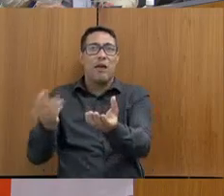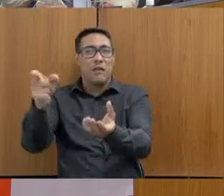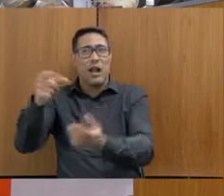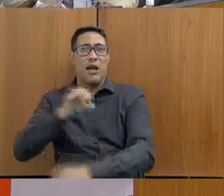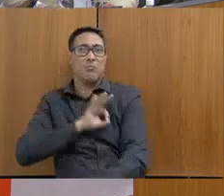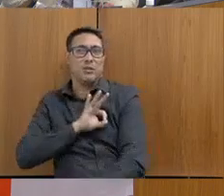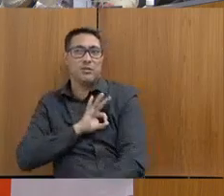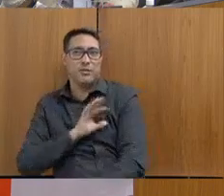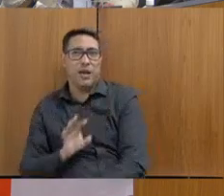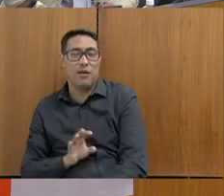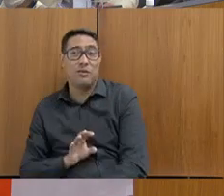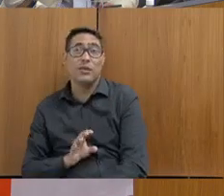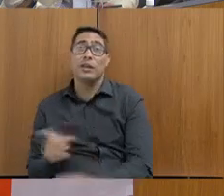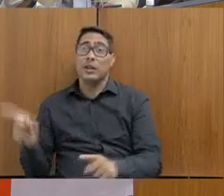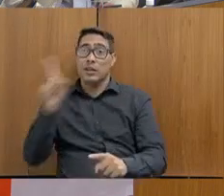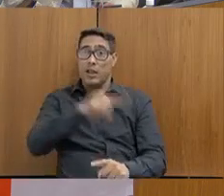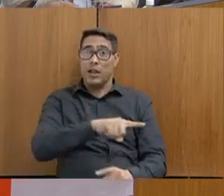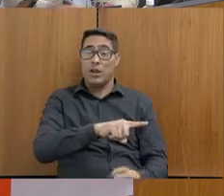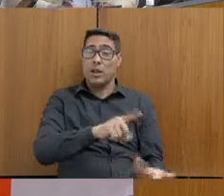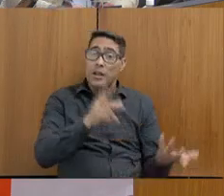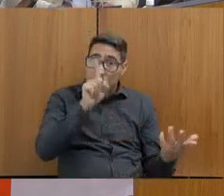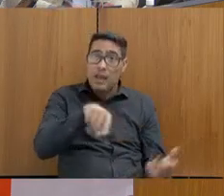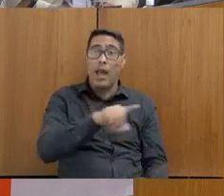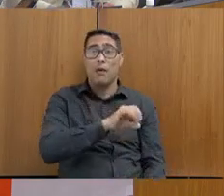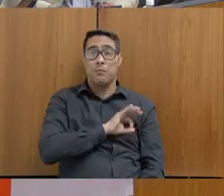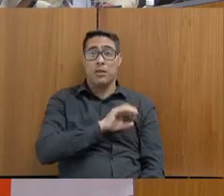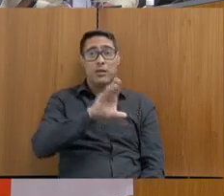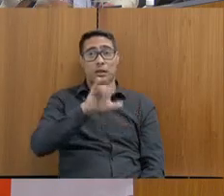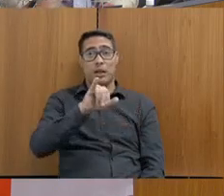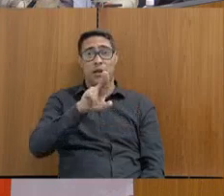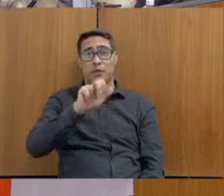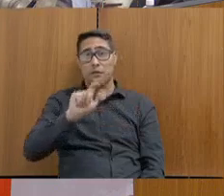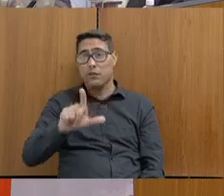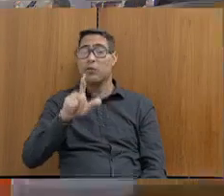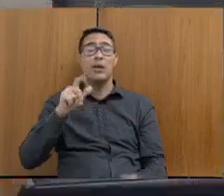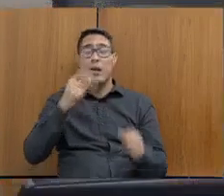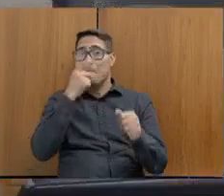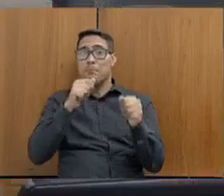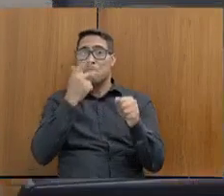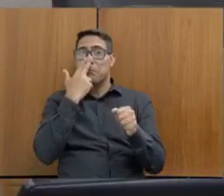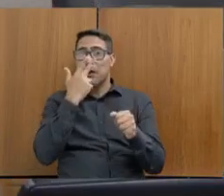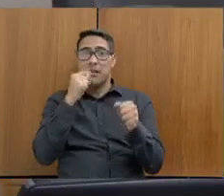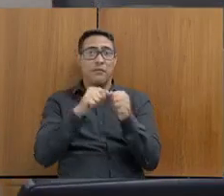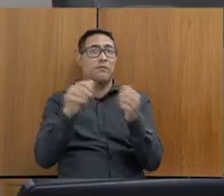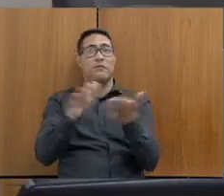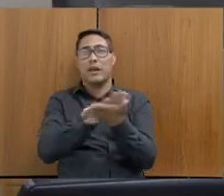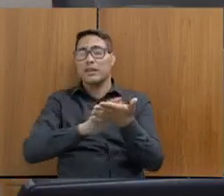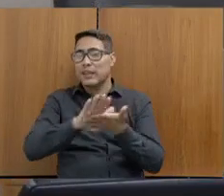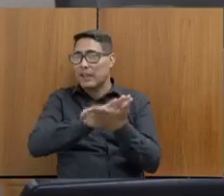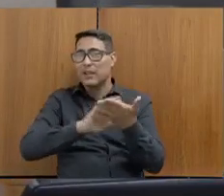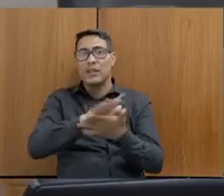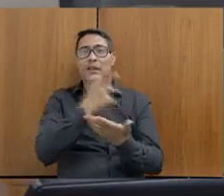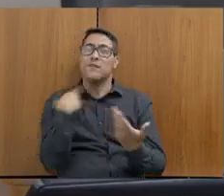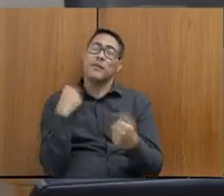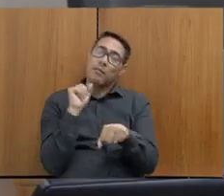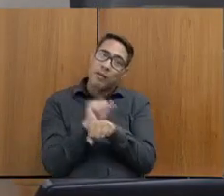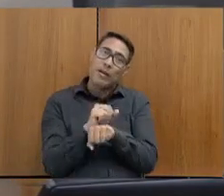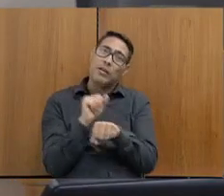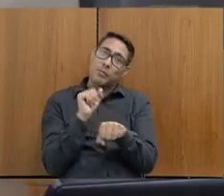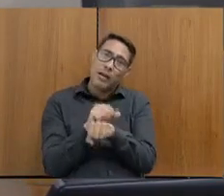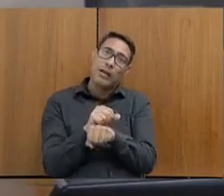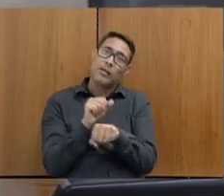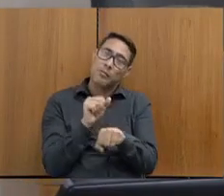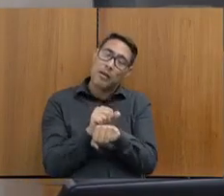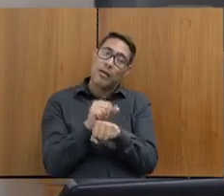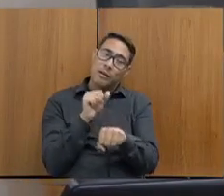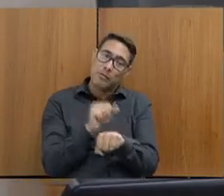quando é a Polícia Civil, nada se faz. Agora, para os outros órgãos, gente tem que ficar esperando, esperando, mas vão ter, por favor, aí uma boa